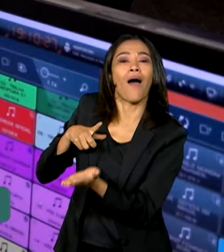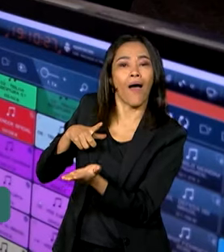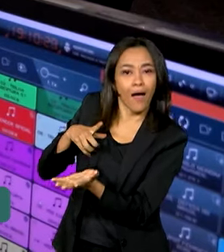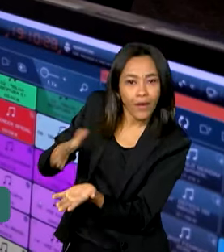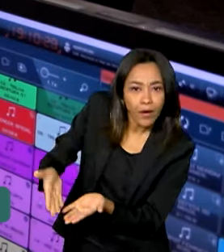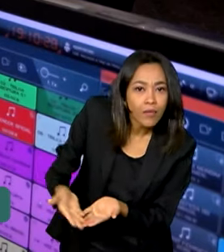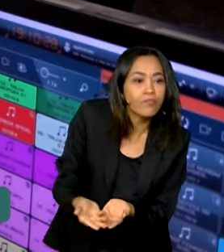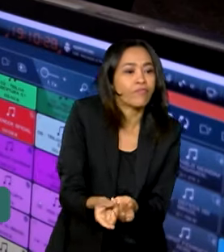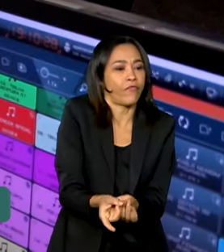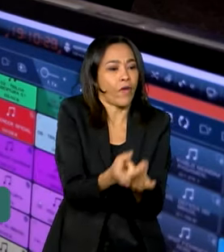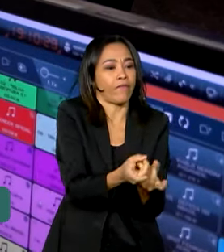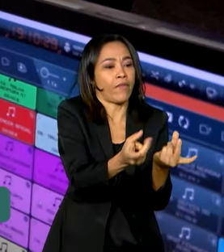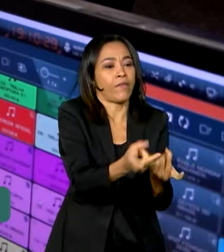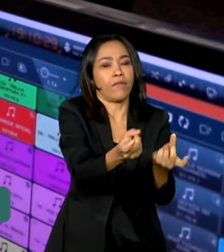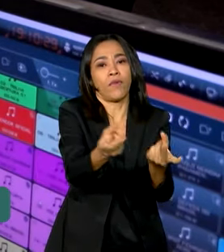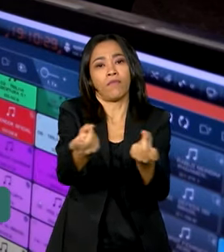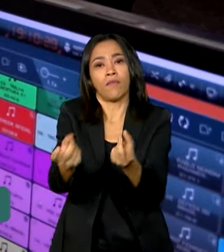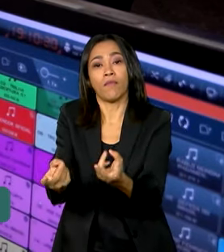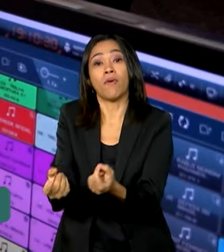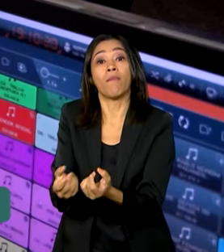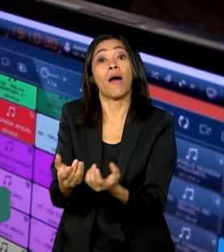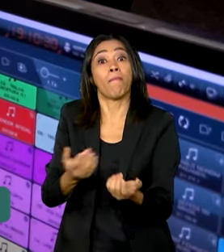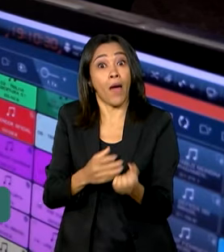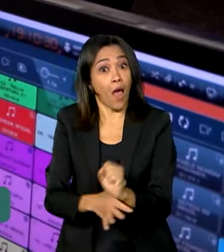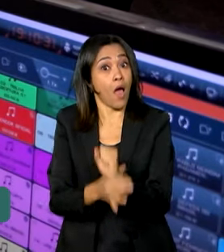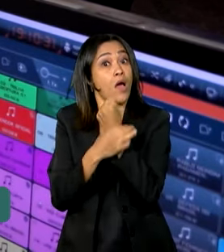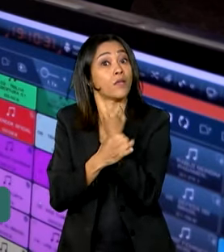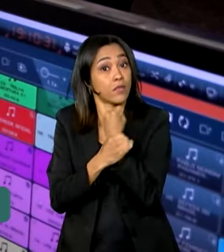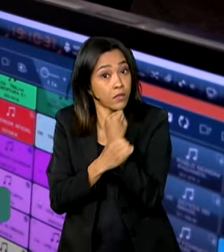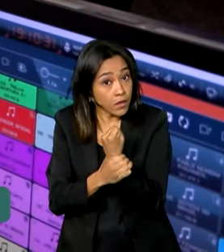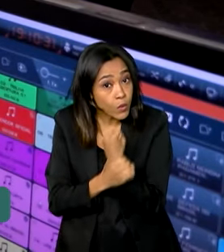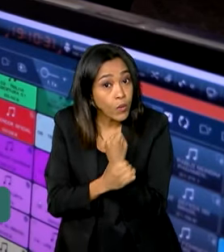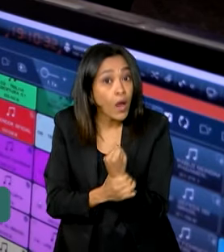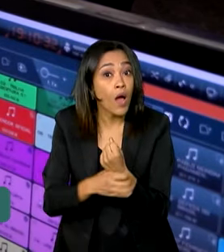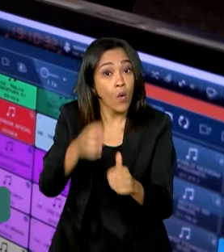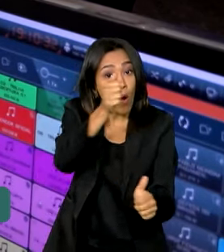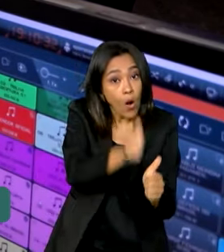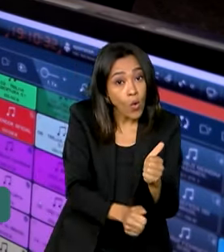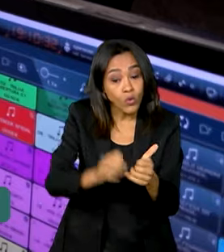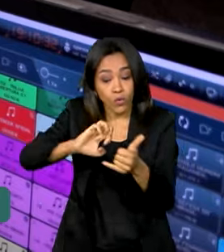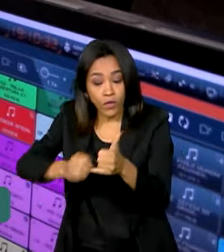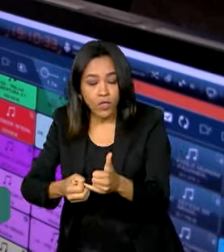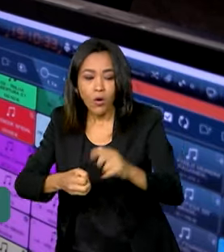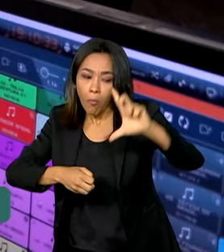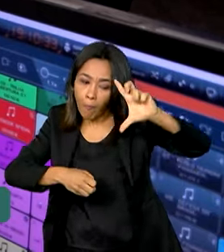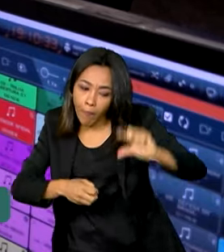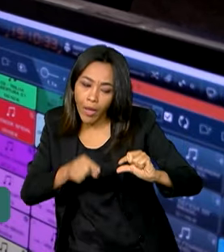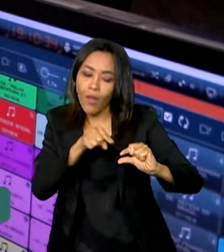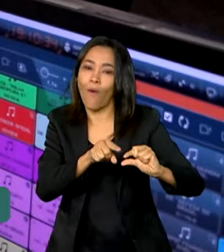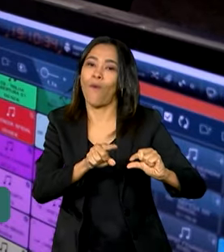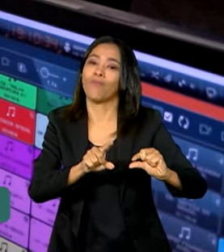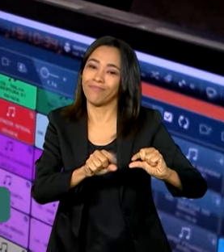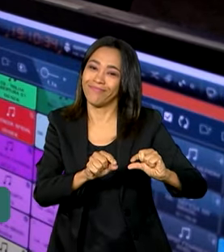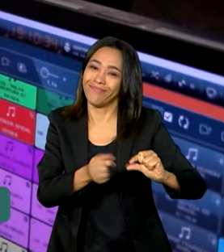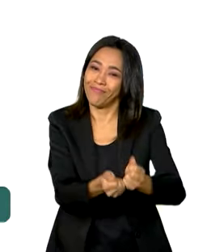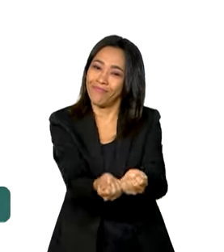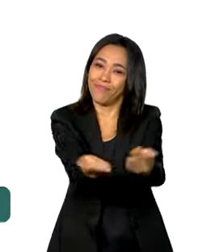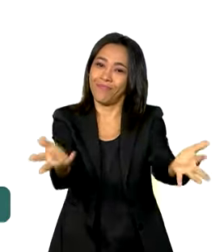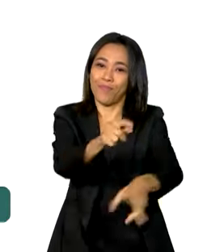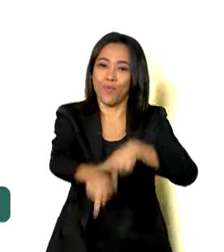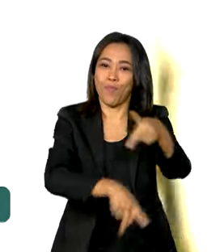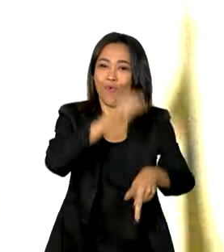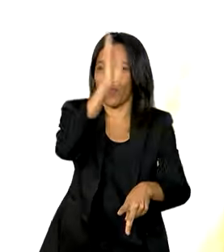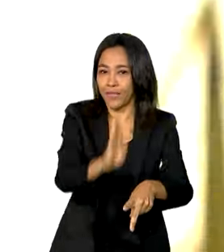coloca esse arroz no mercado e vamos garantir que o consumidor, nesse conjuntinho arroz e feijão, será mais barato no prato dos brasileiros.